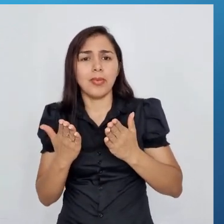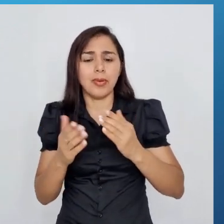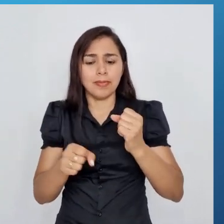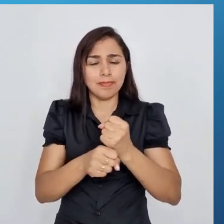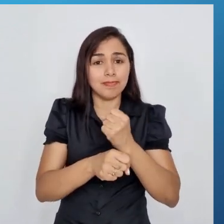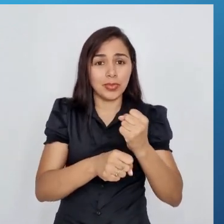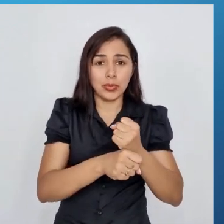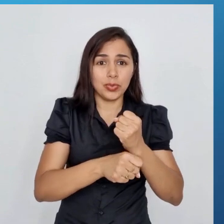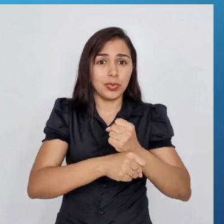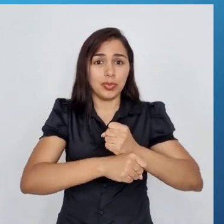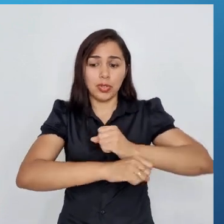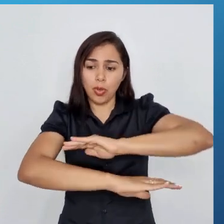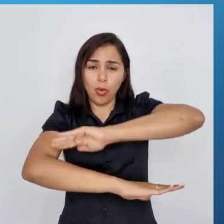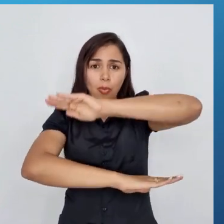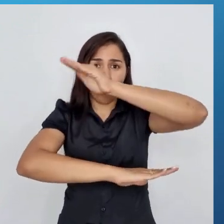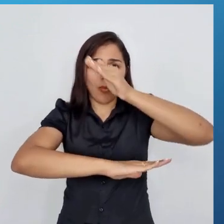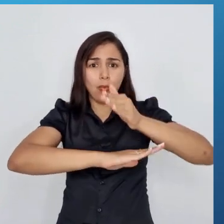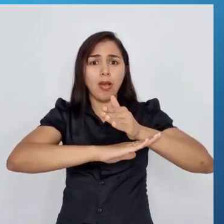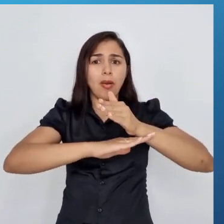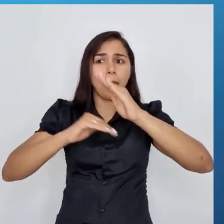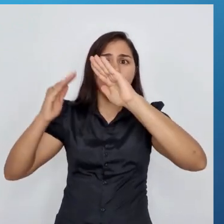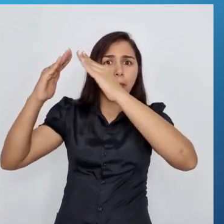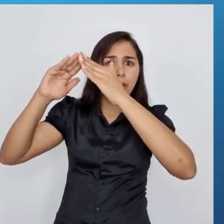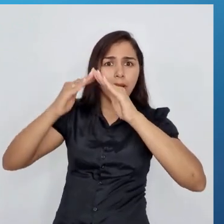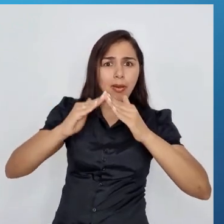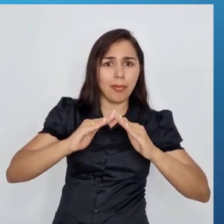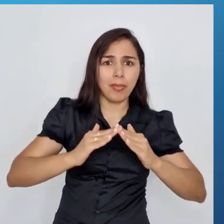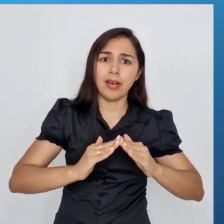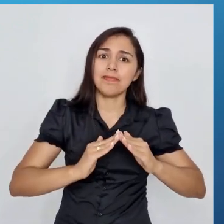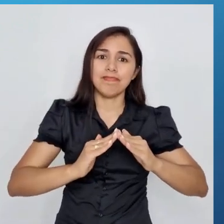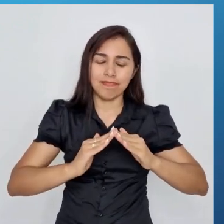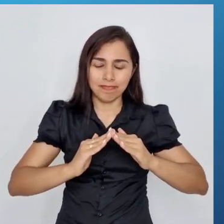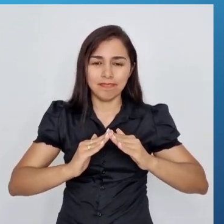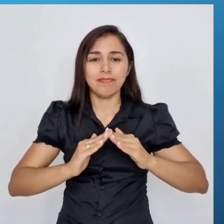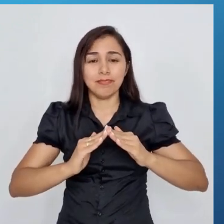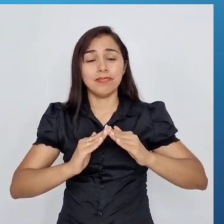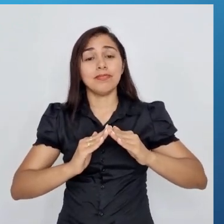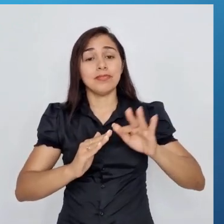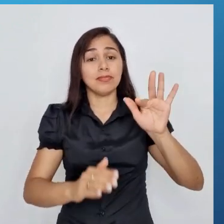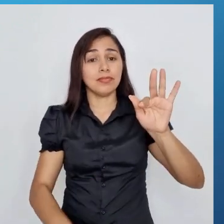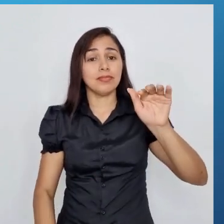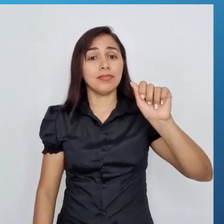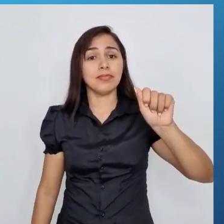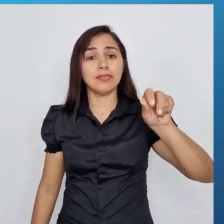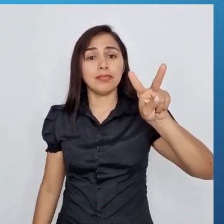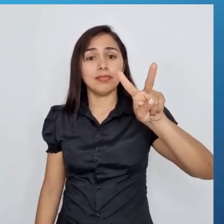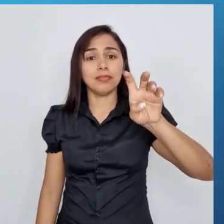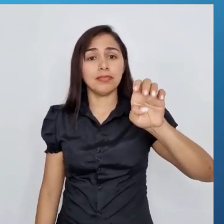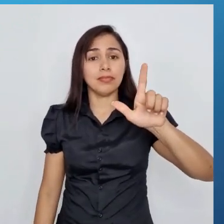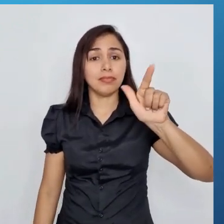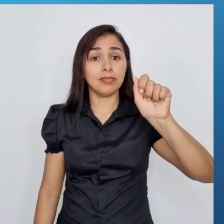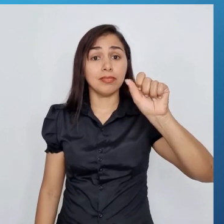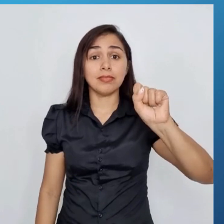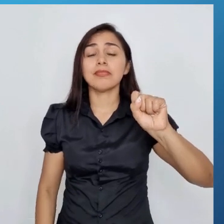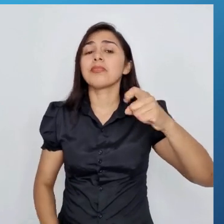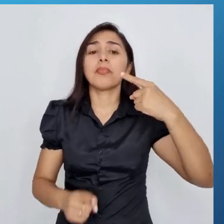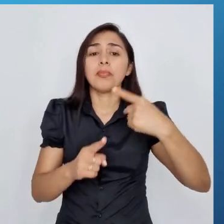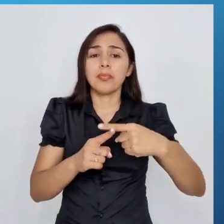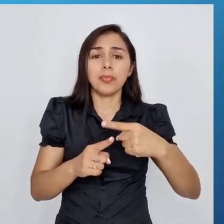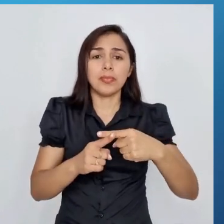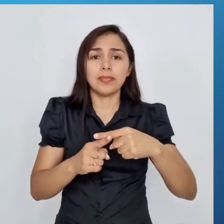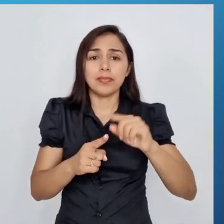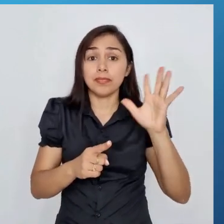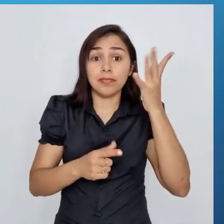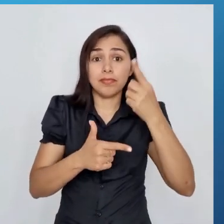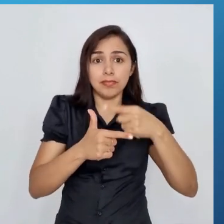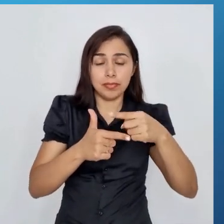cima de morros, tá? Que são as famosas favelas, tá bom? Por que que isso é gerado? Porque a